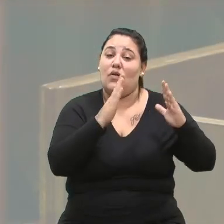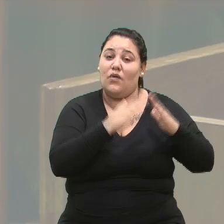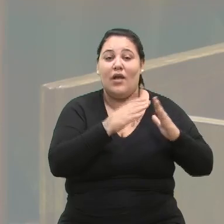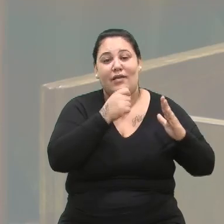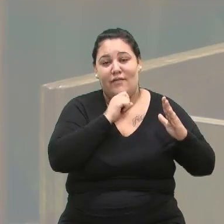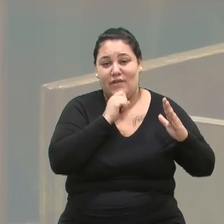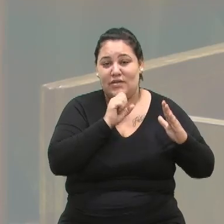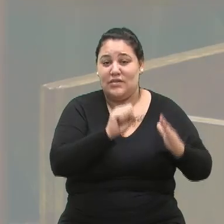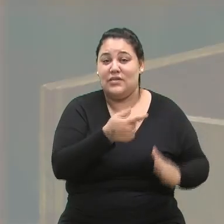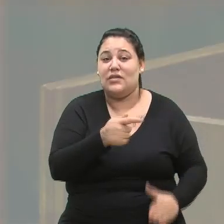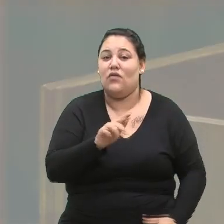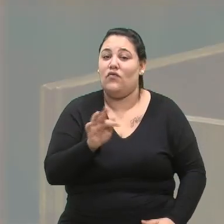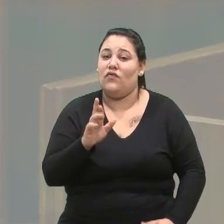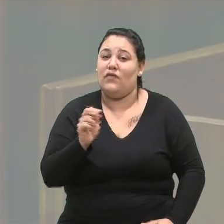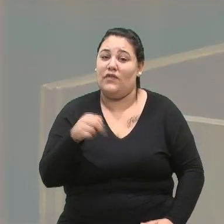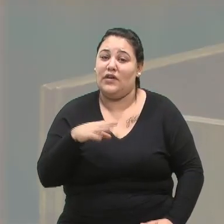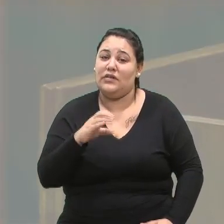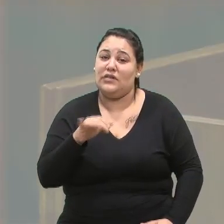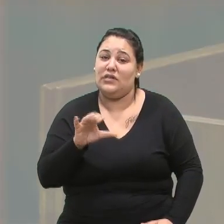Francisco de Assis.